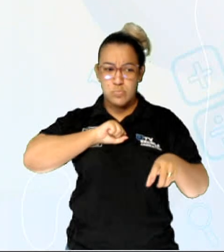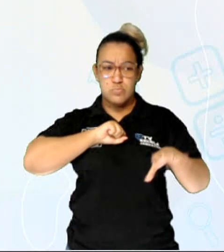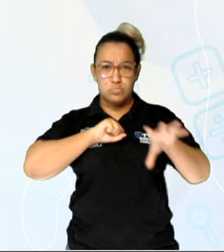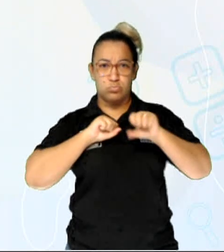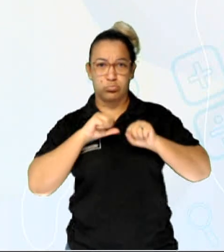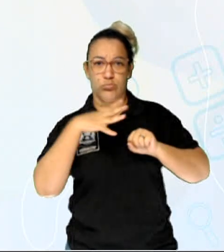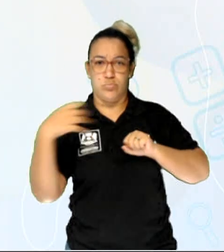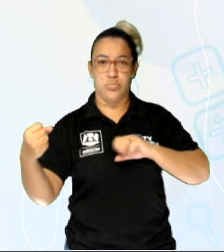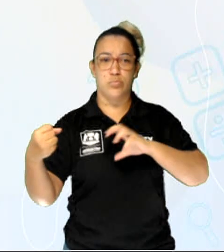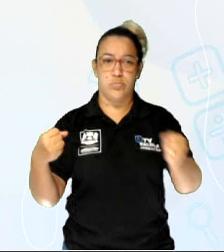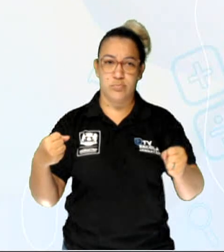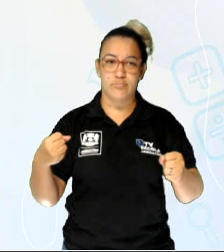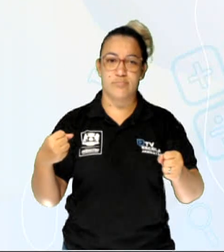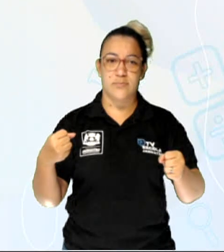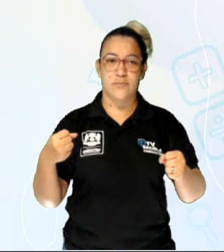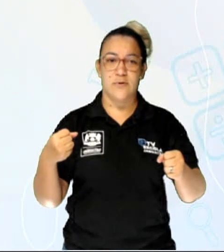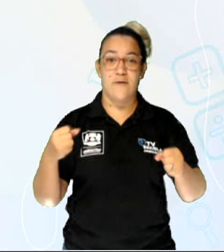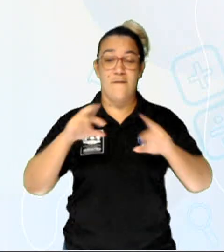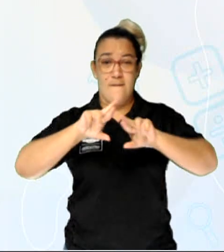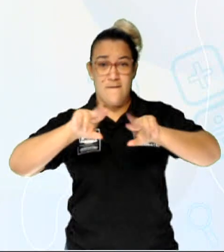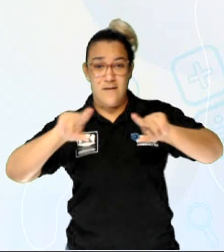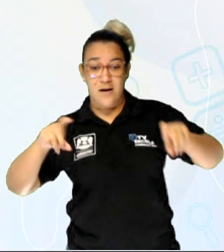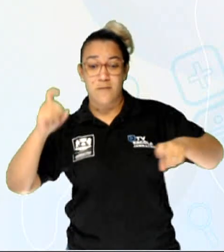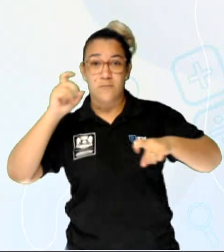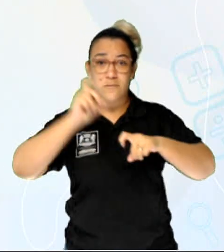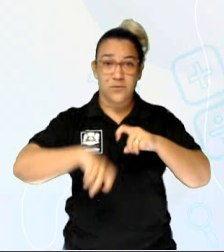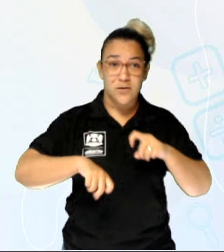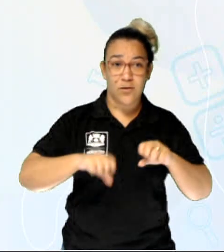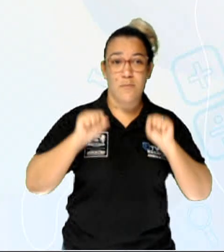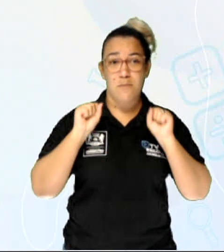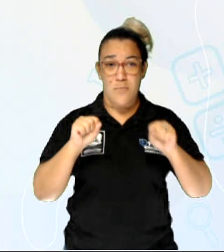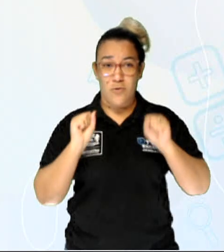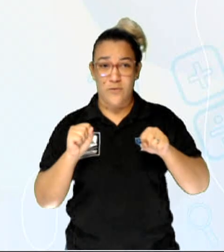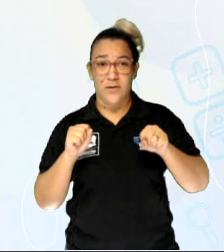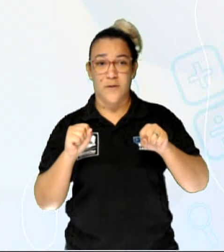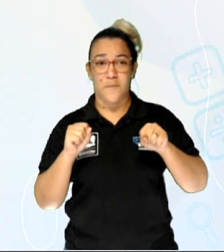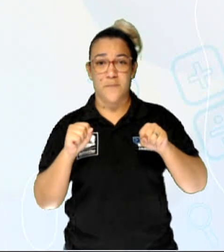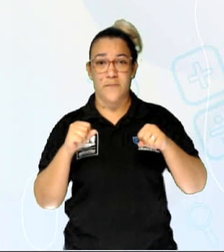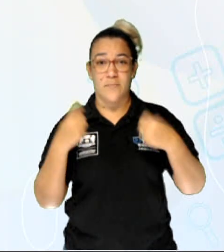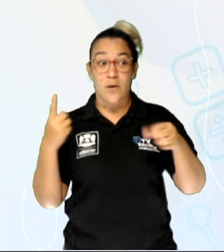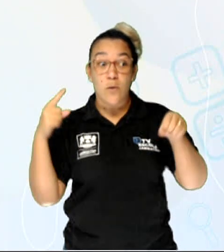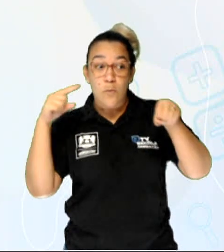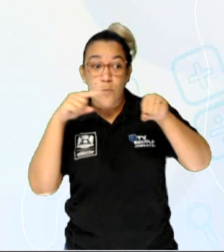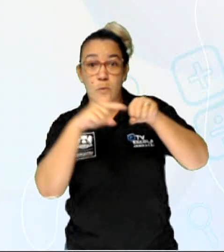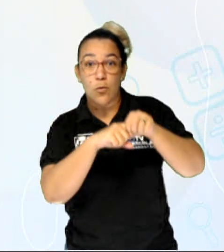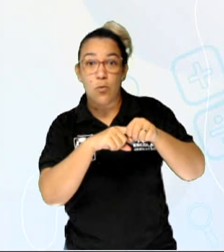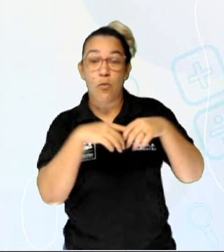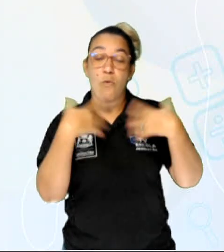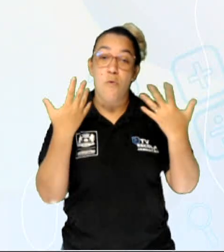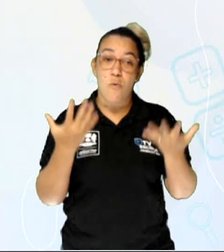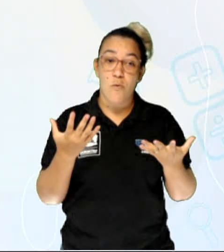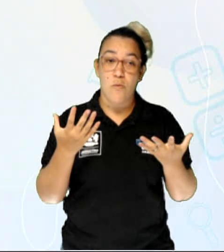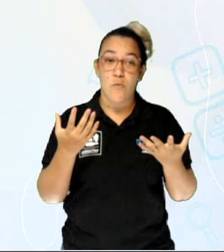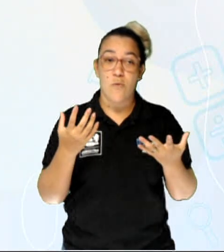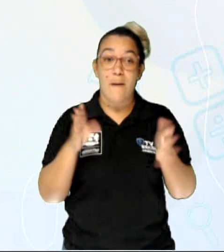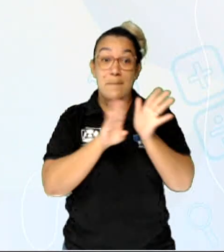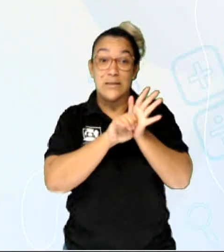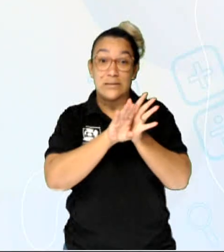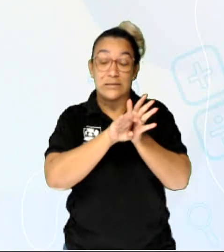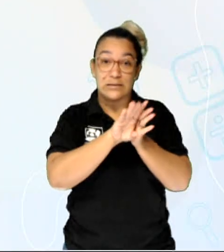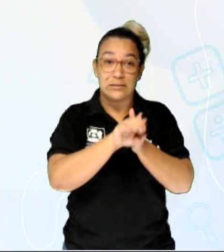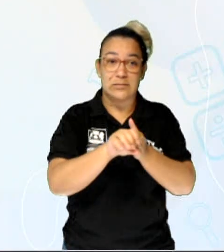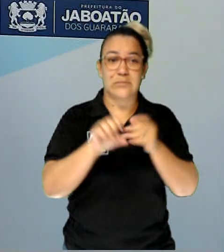tipos de relação sexual que se pode ter, ou com penetração ou sem penetração. Tá aí a bactéria,